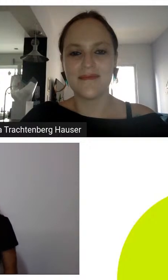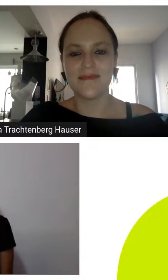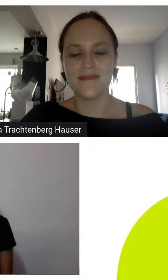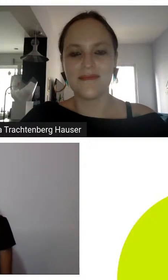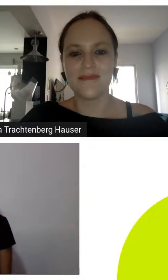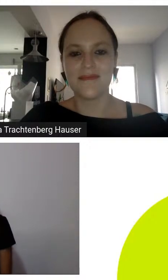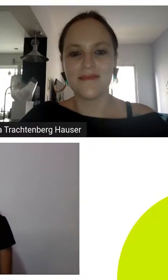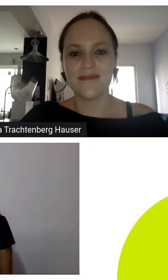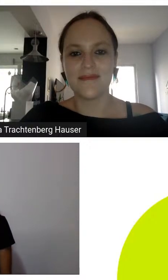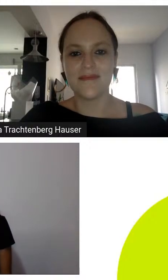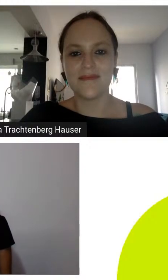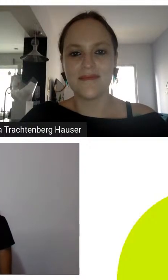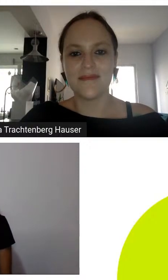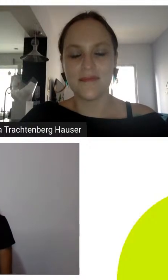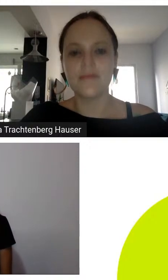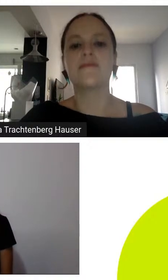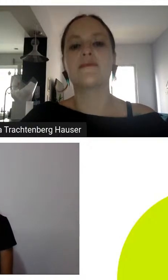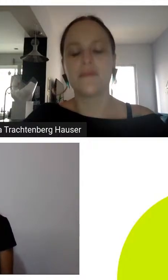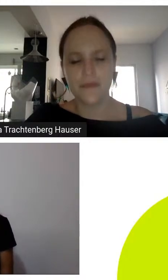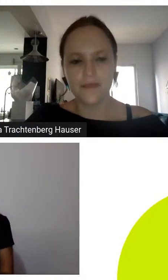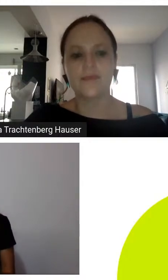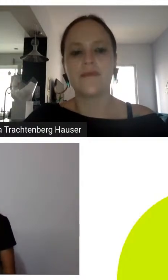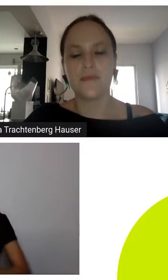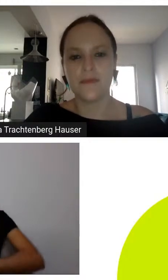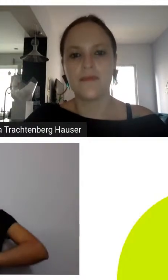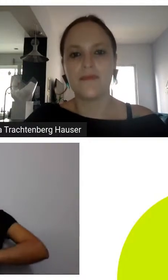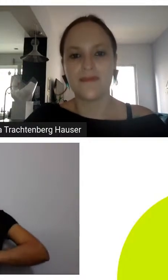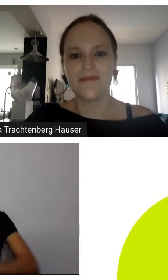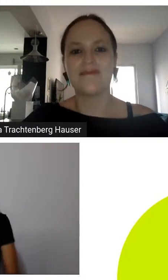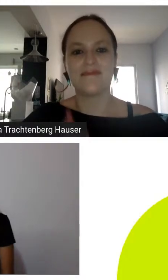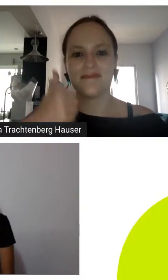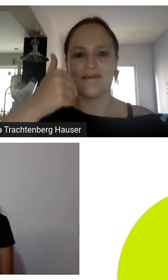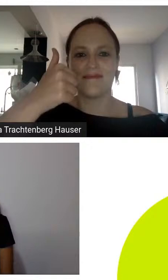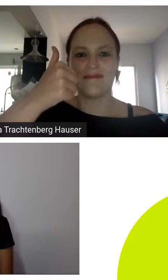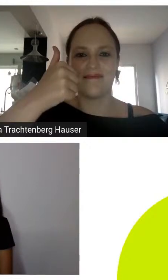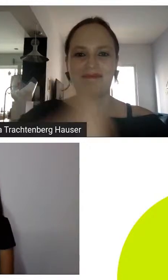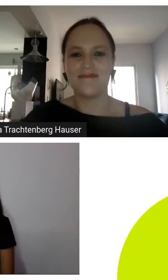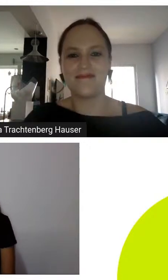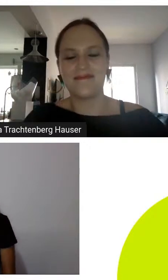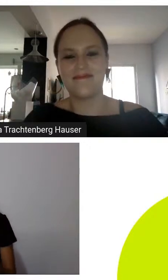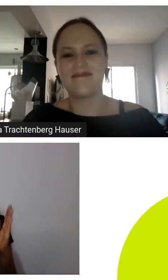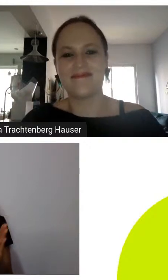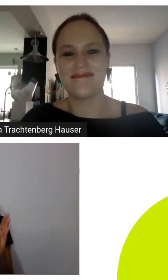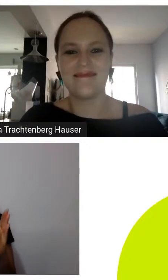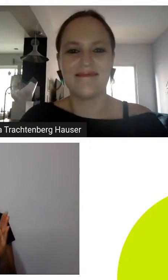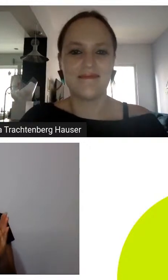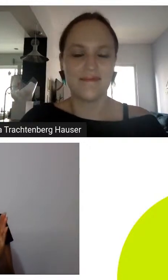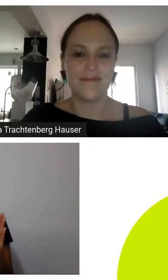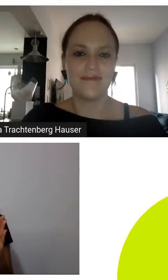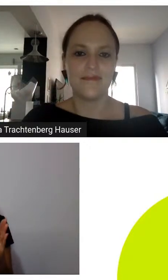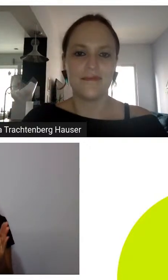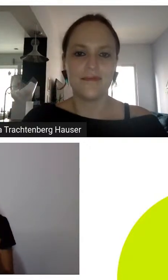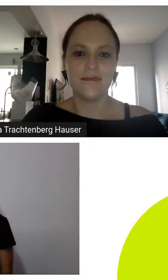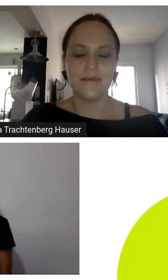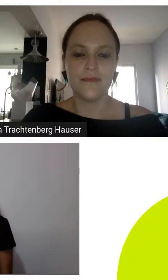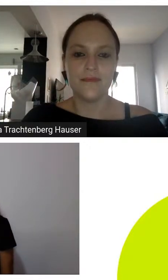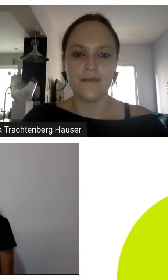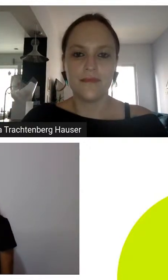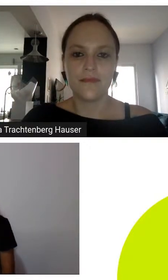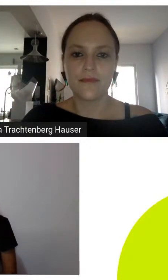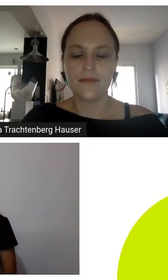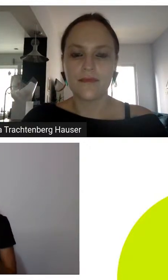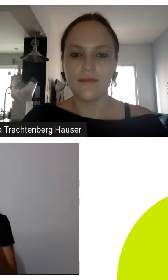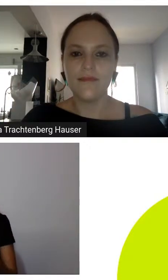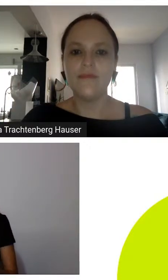como sempre, 15, 20 minutos, depois eu te perturbo aí para te chamar a atenção e depois a gente vai chamar o Ivan